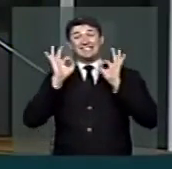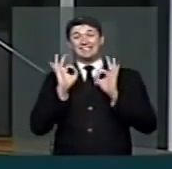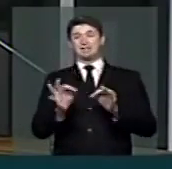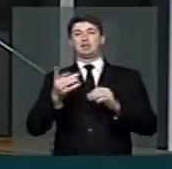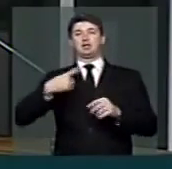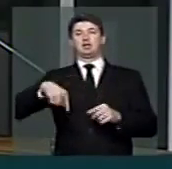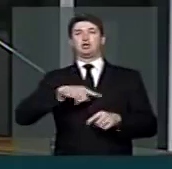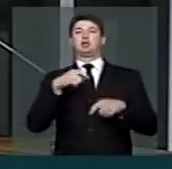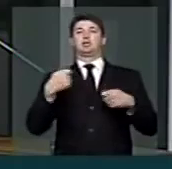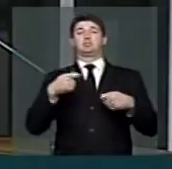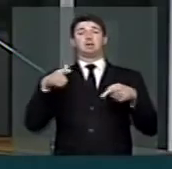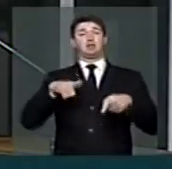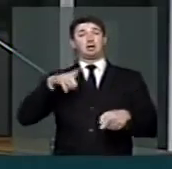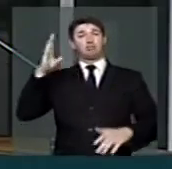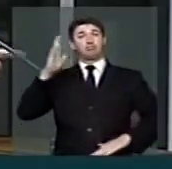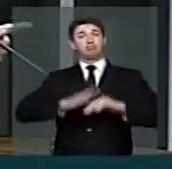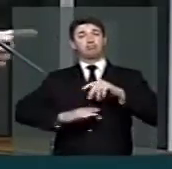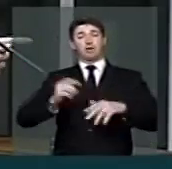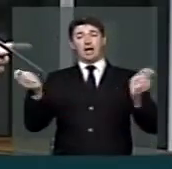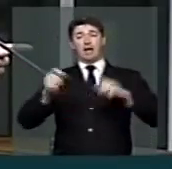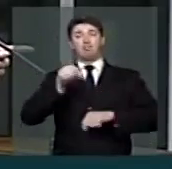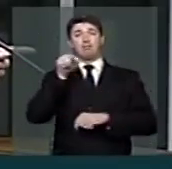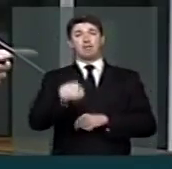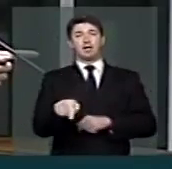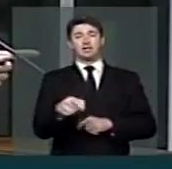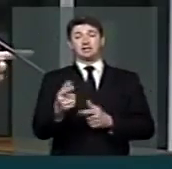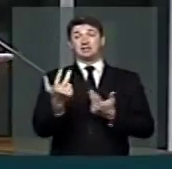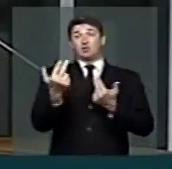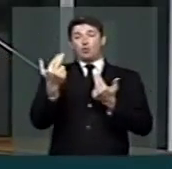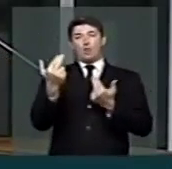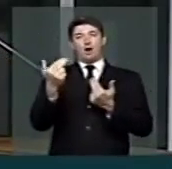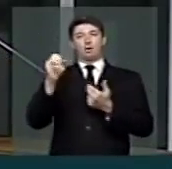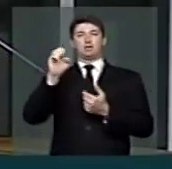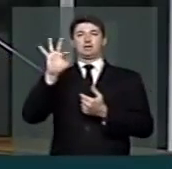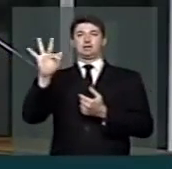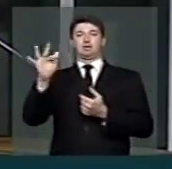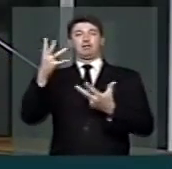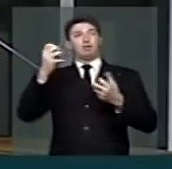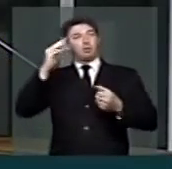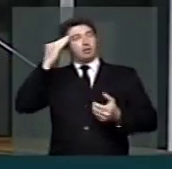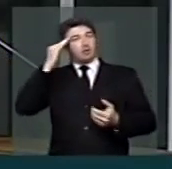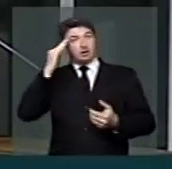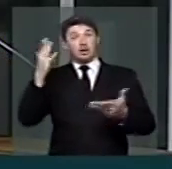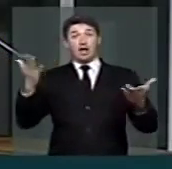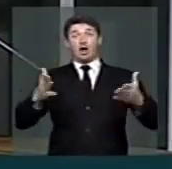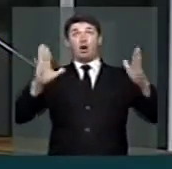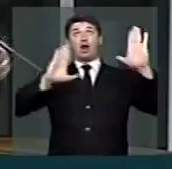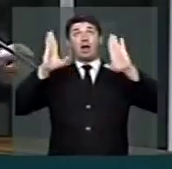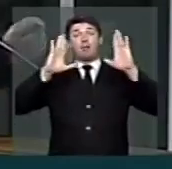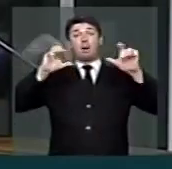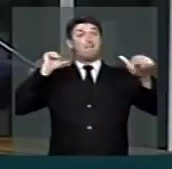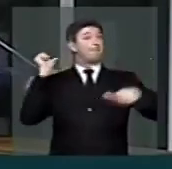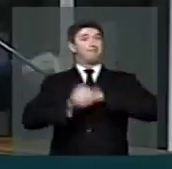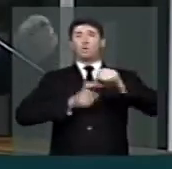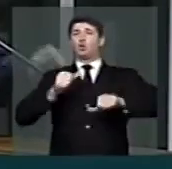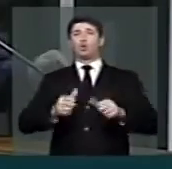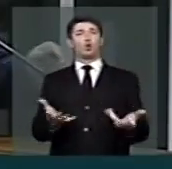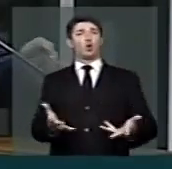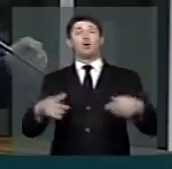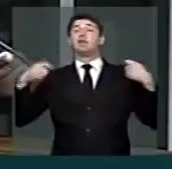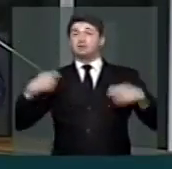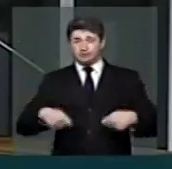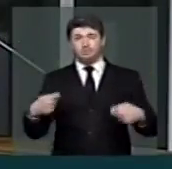nós tenhamos esta mesma capacidade, esta mesma sensibilidade de compreender que os tempos mudaram, de compreender que é